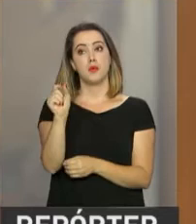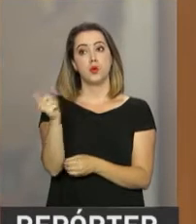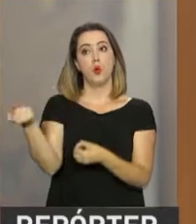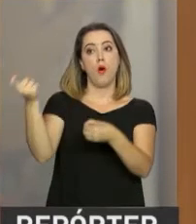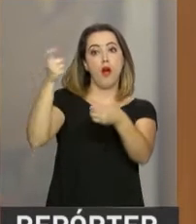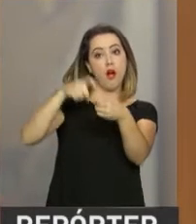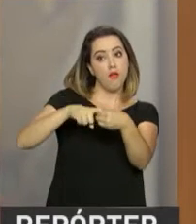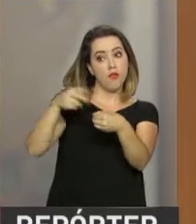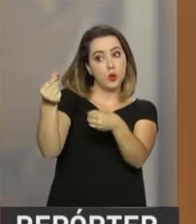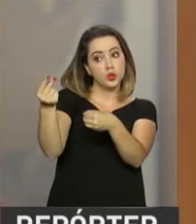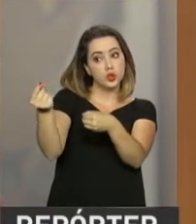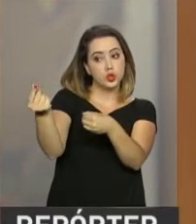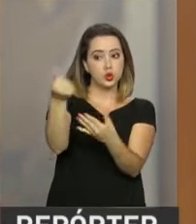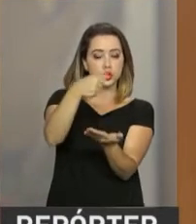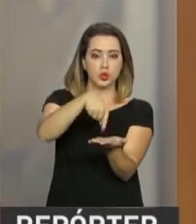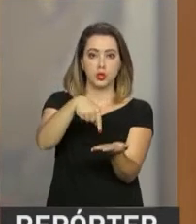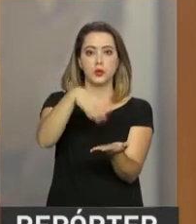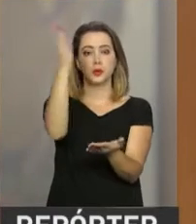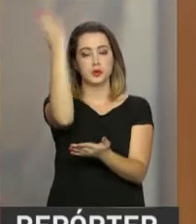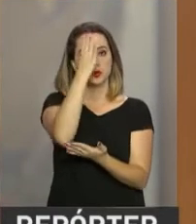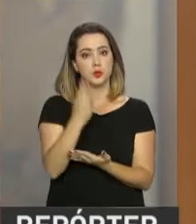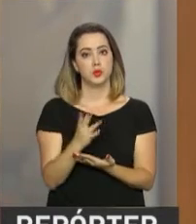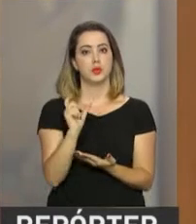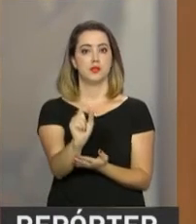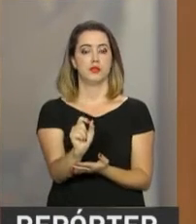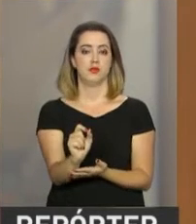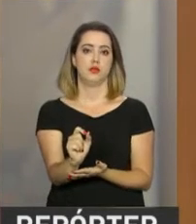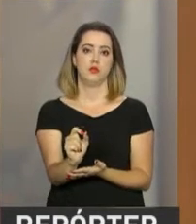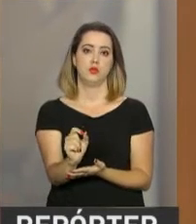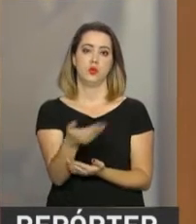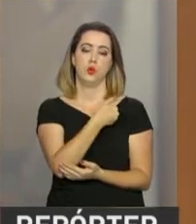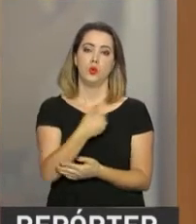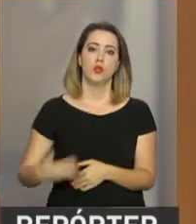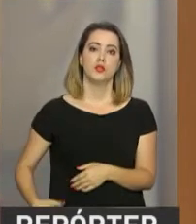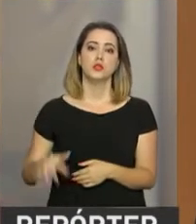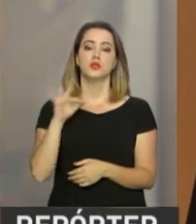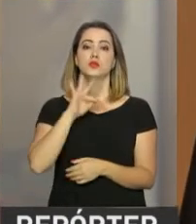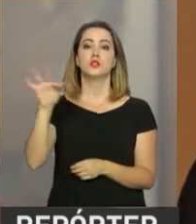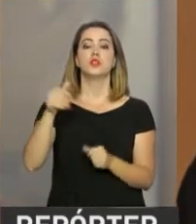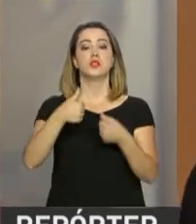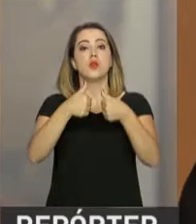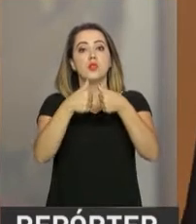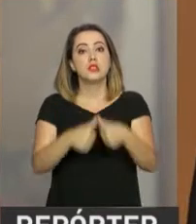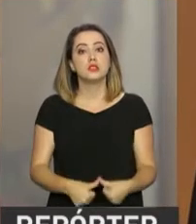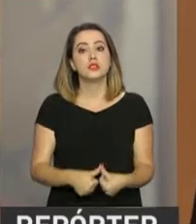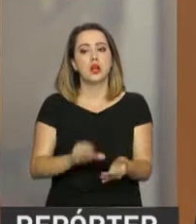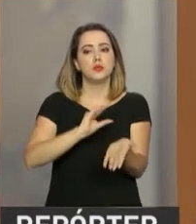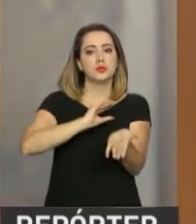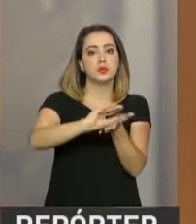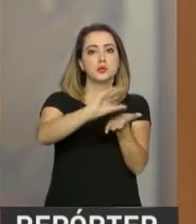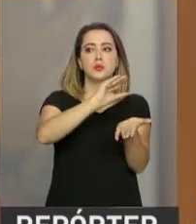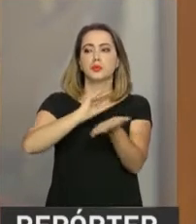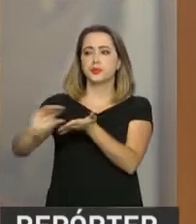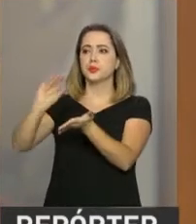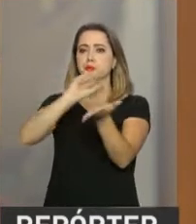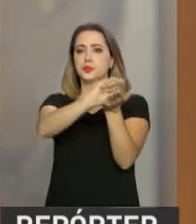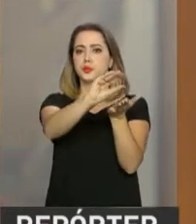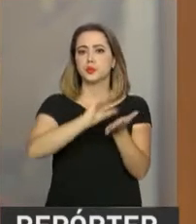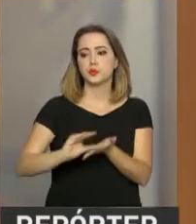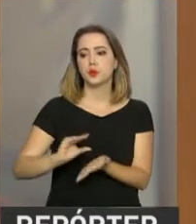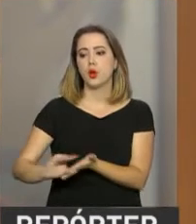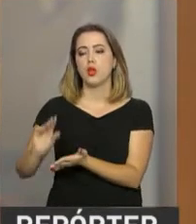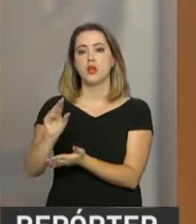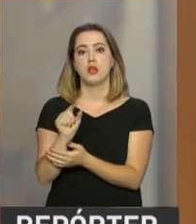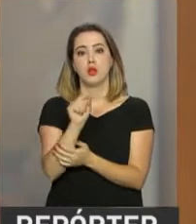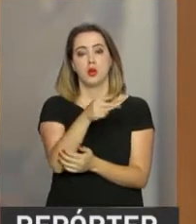capitais de dinheiro para o Brasil, o governo federal estará entregando a você, prefeito do seu